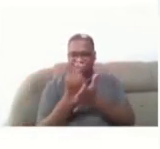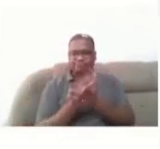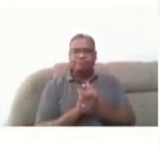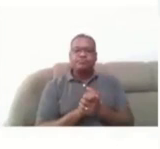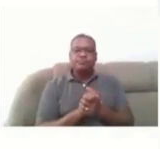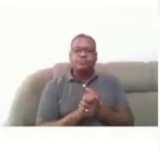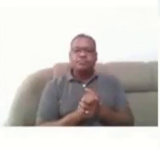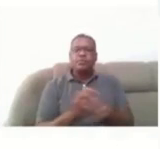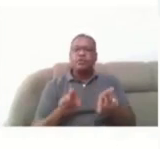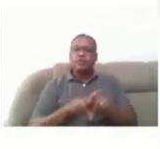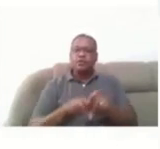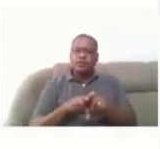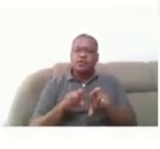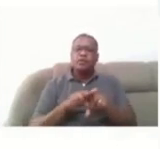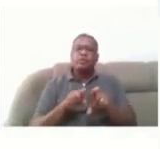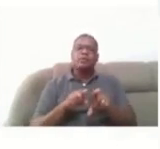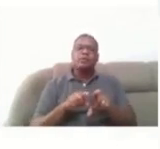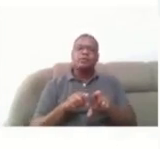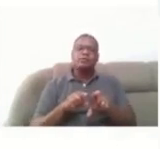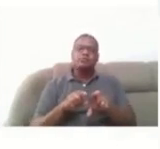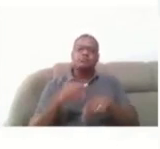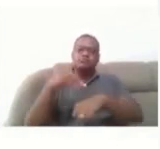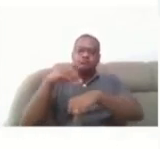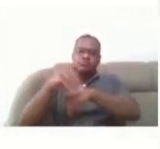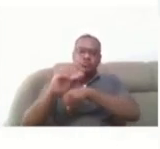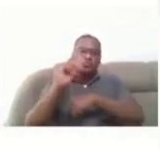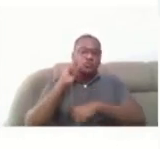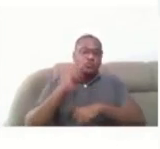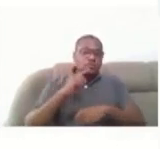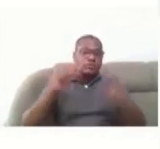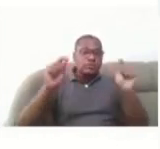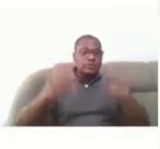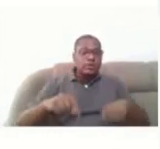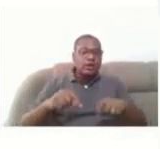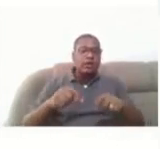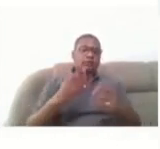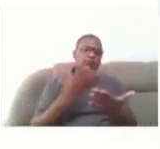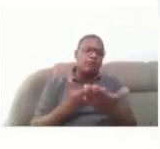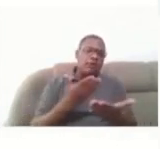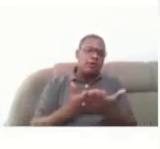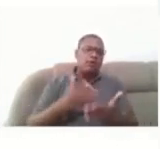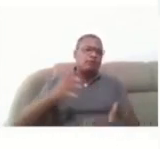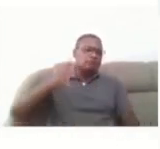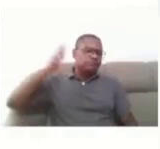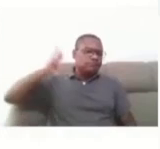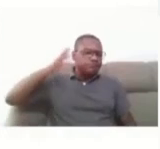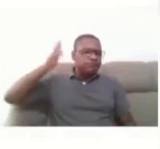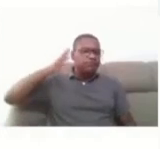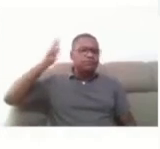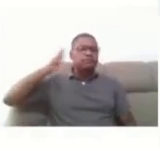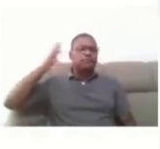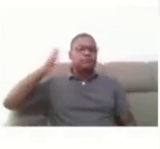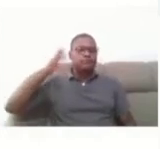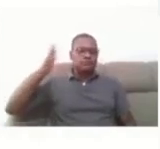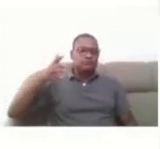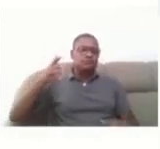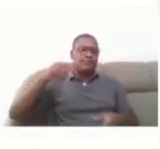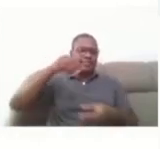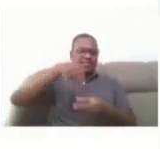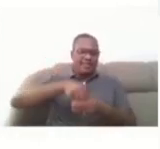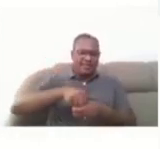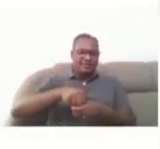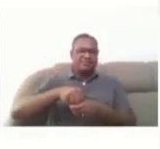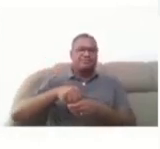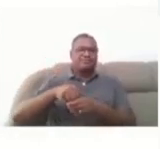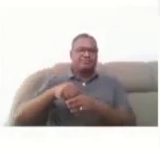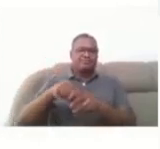de fixar o intérprete na tela. Por exemplo, se estiver tendo uma aula, uma palestra pela plataforma Meet, cada vez